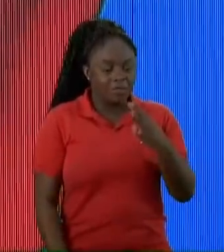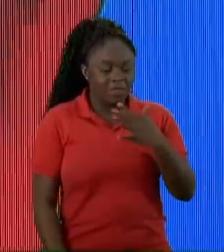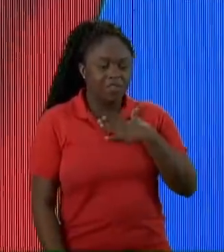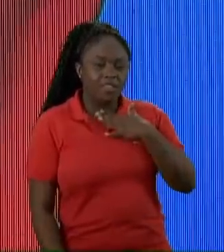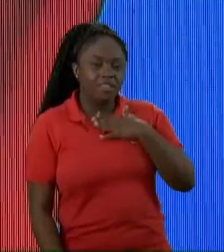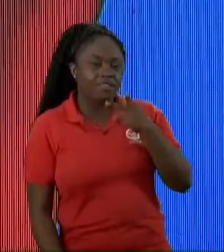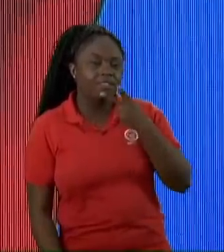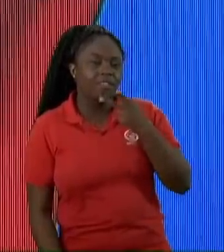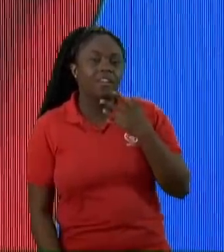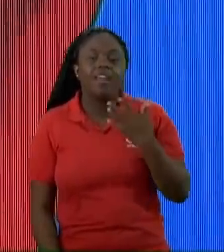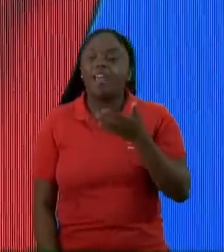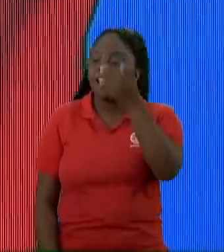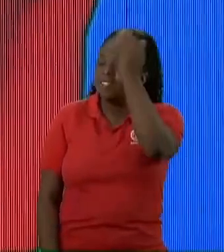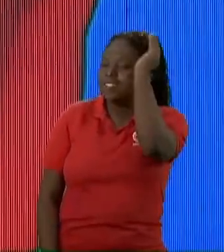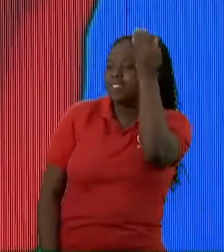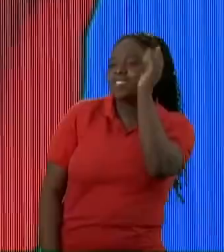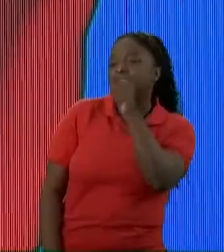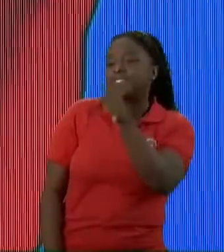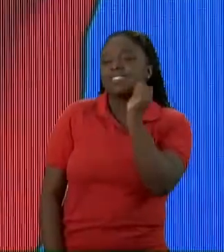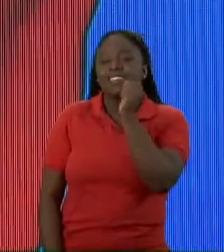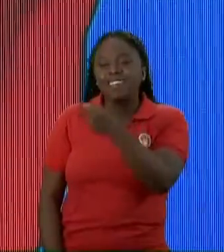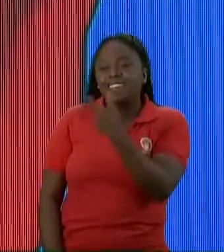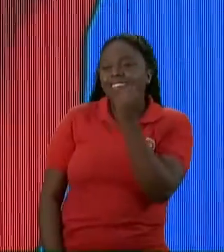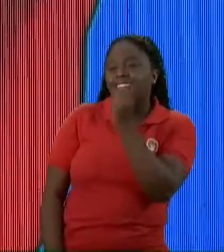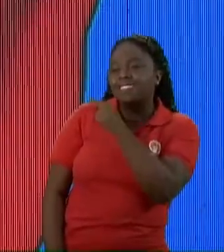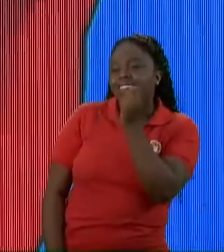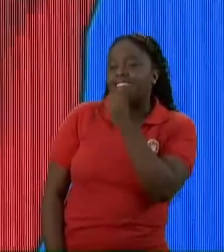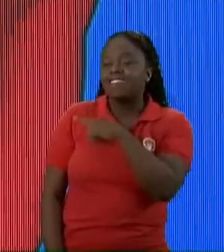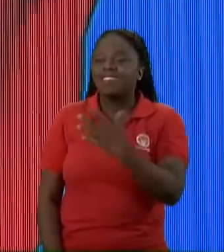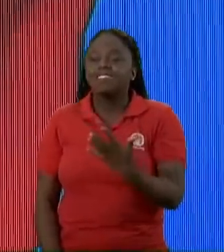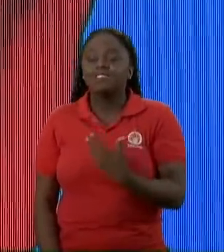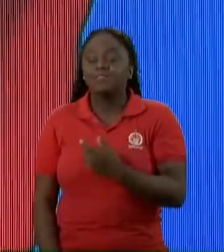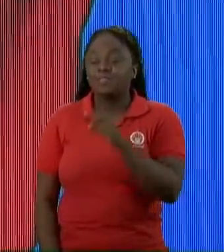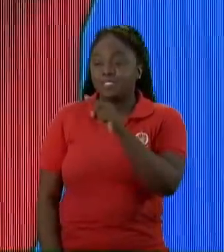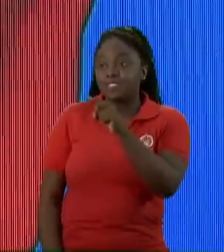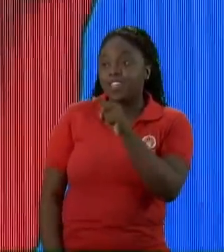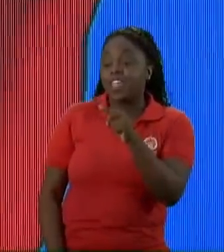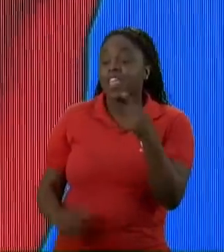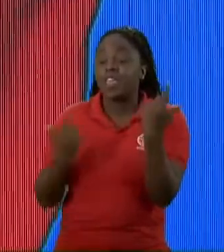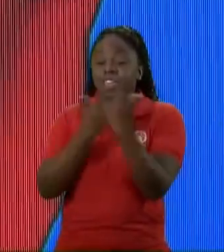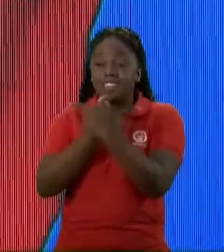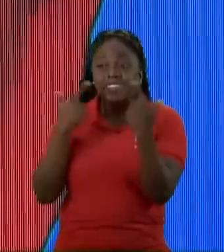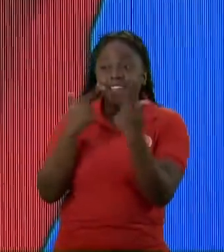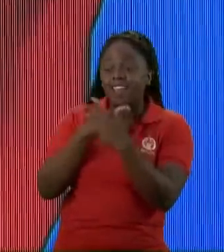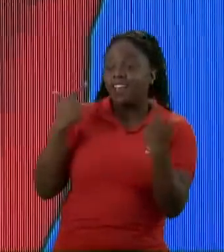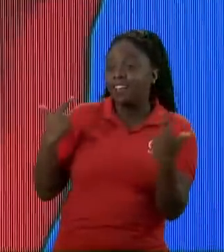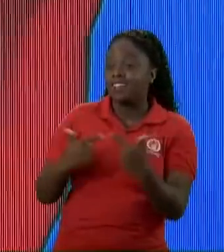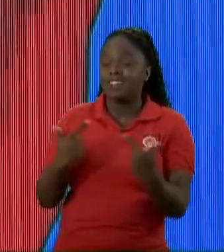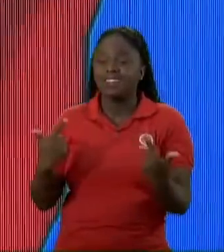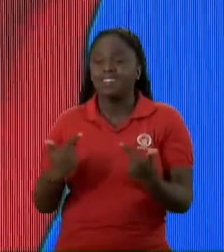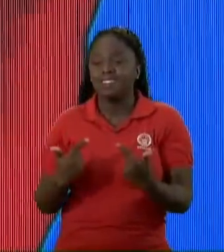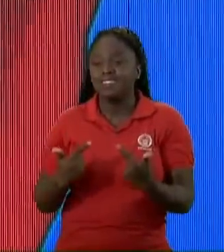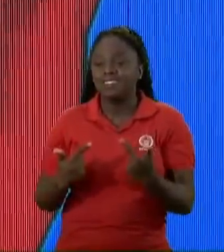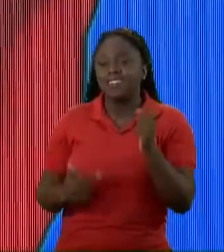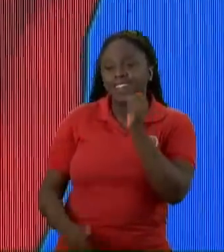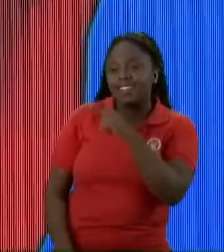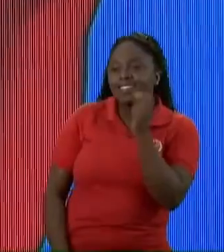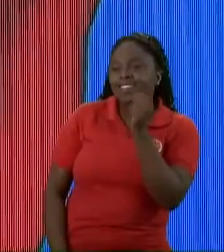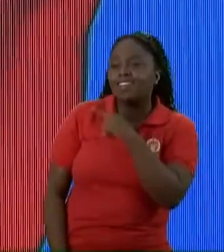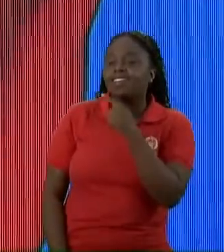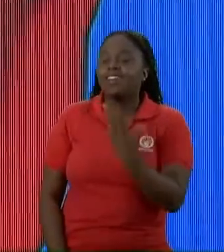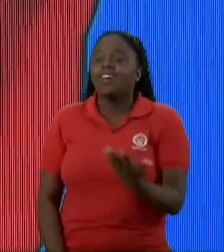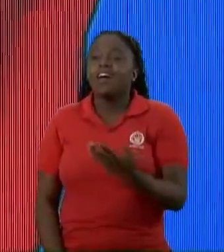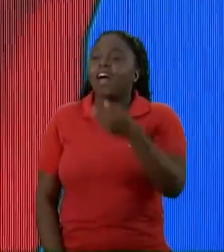Lucinho Você é muito engraçado Você Tem uma risada De pica-pau Lucinho